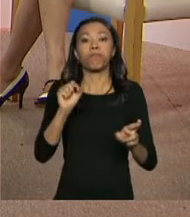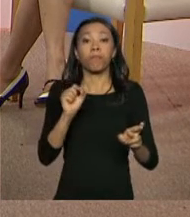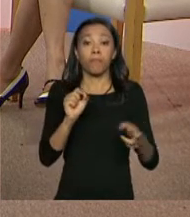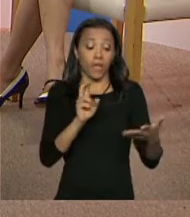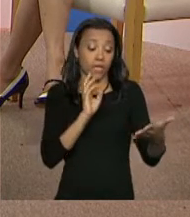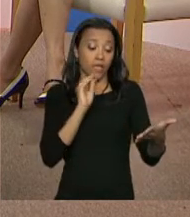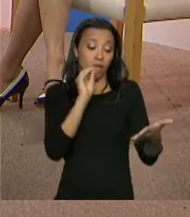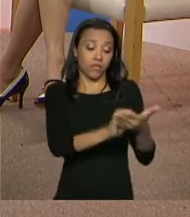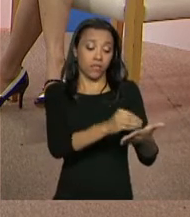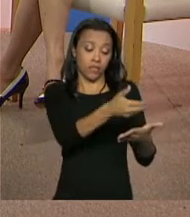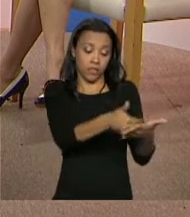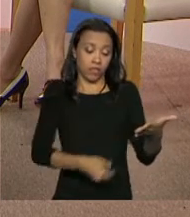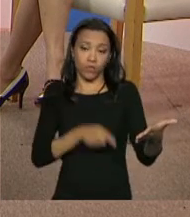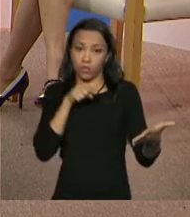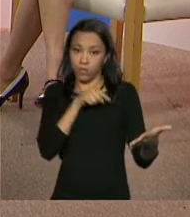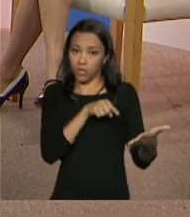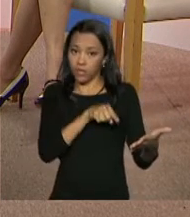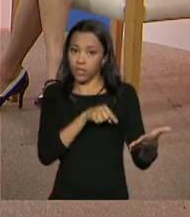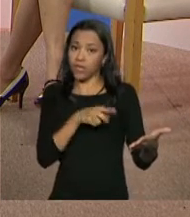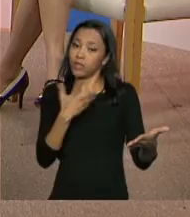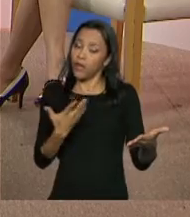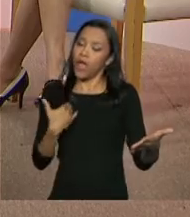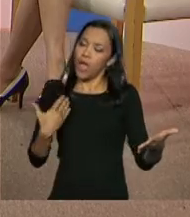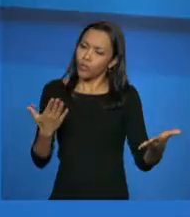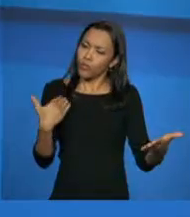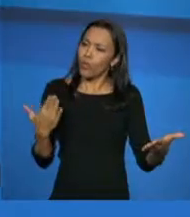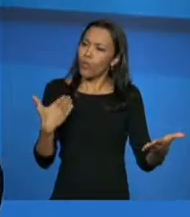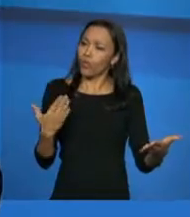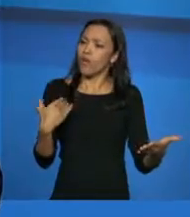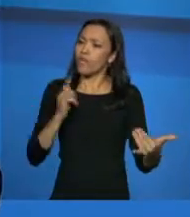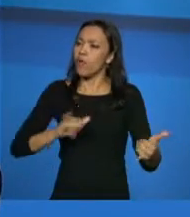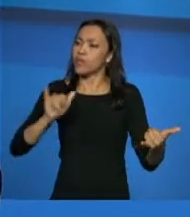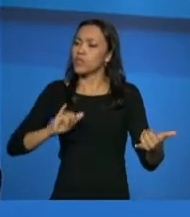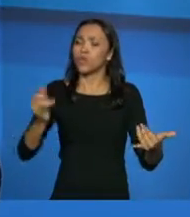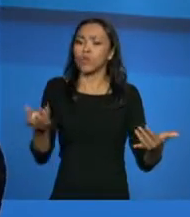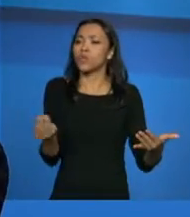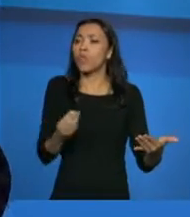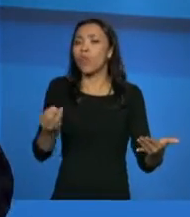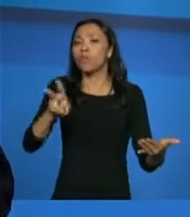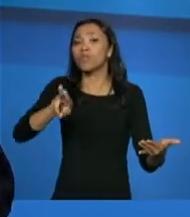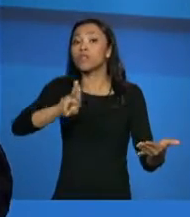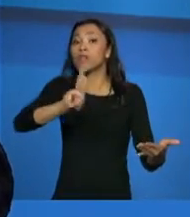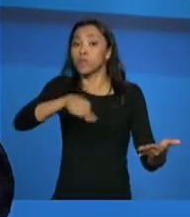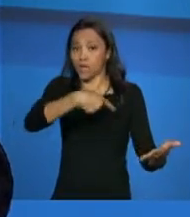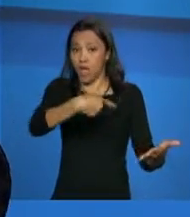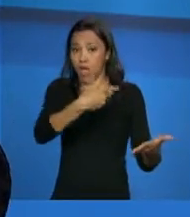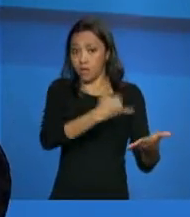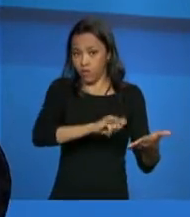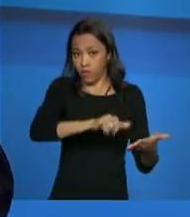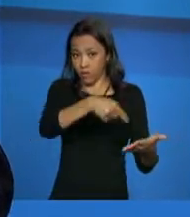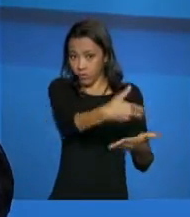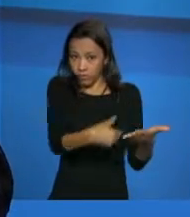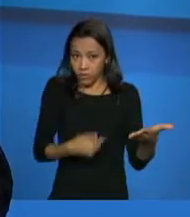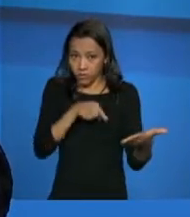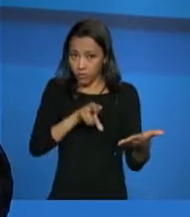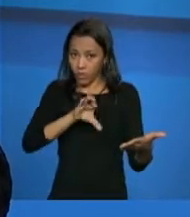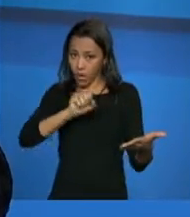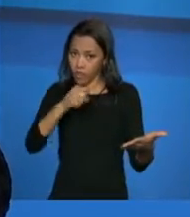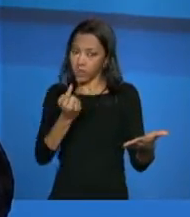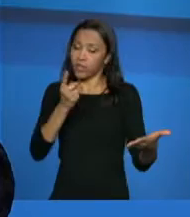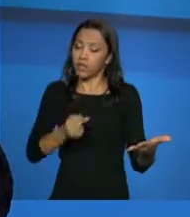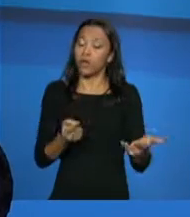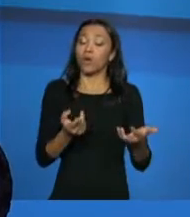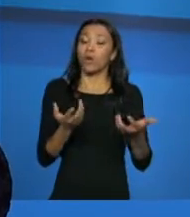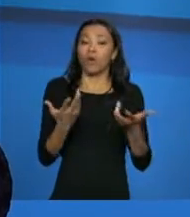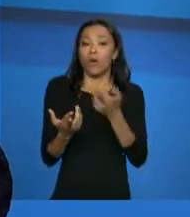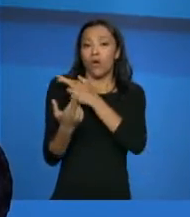Cadastro. E aí, a partir desse diálogo, eles vão entender como é que vão usar esses dados. Então, esse é um papel que o Estado tem que assumir, que o município tem